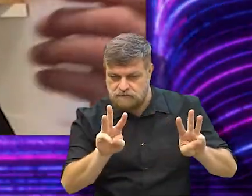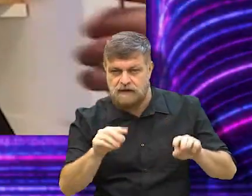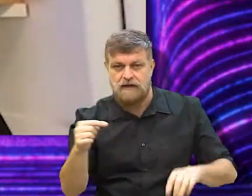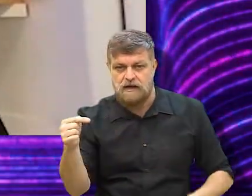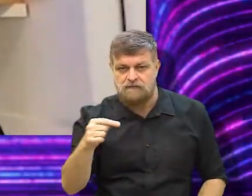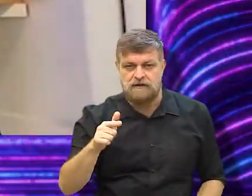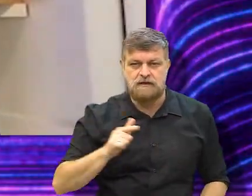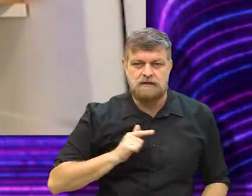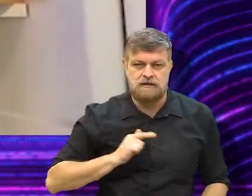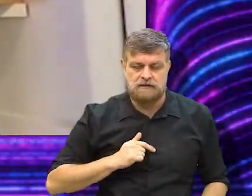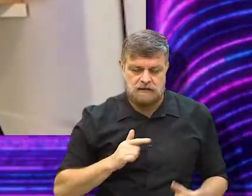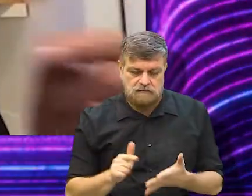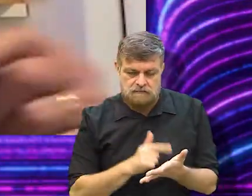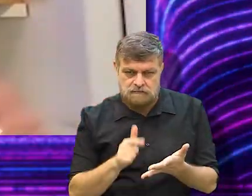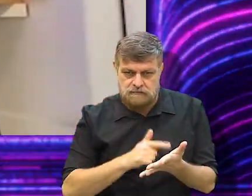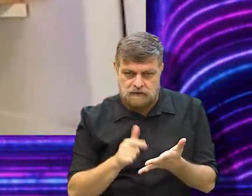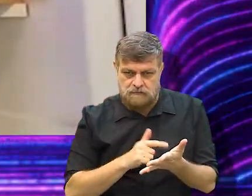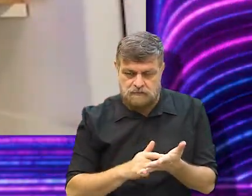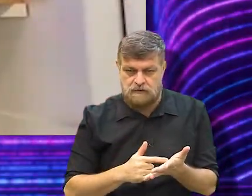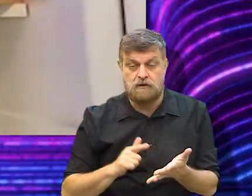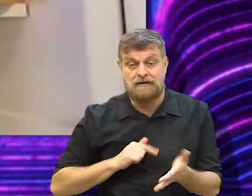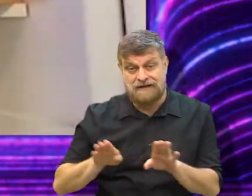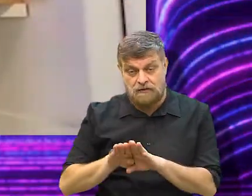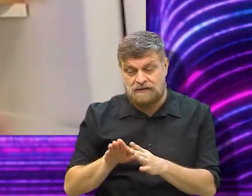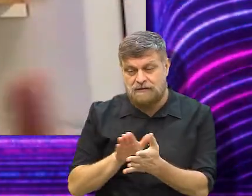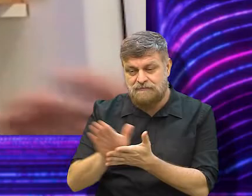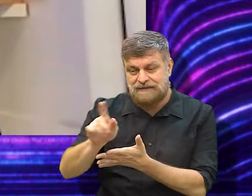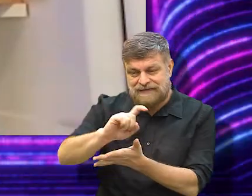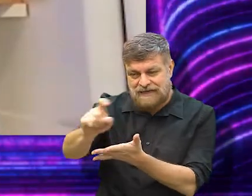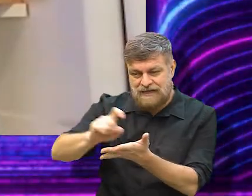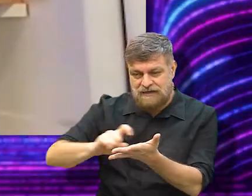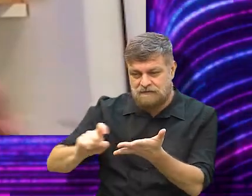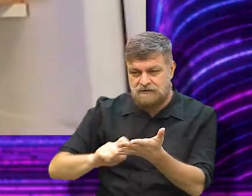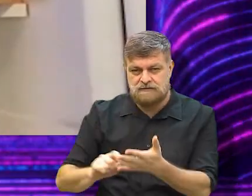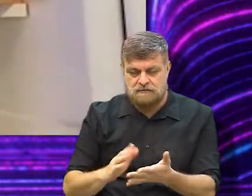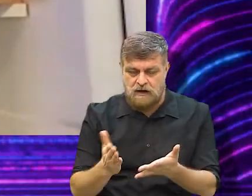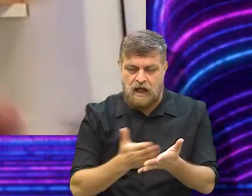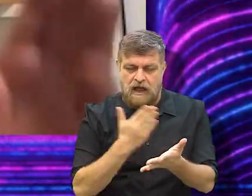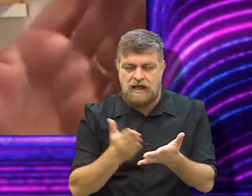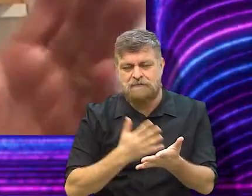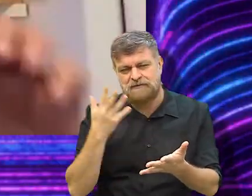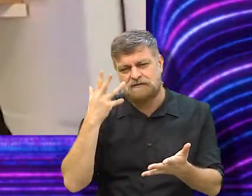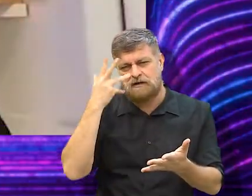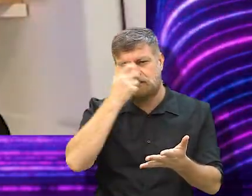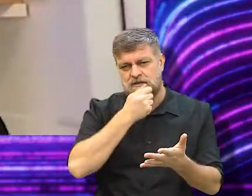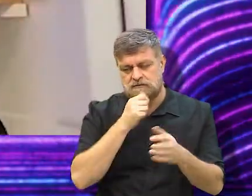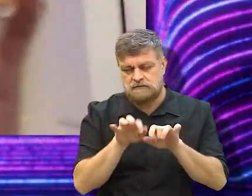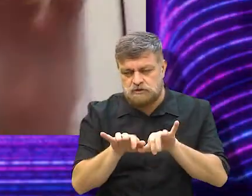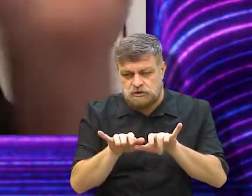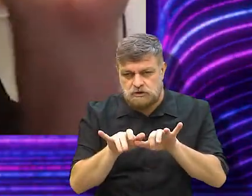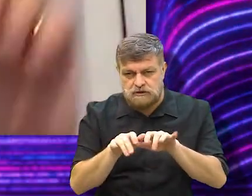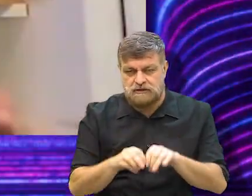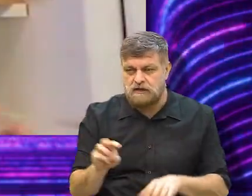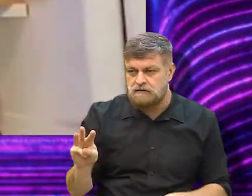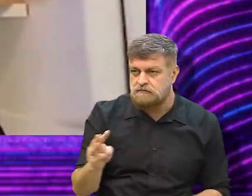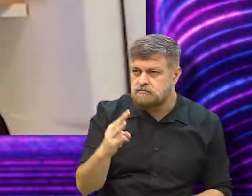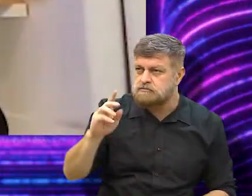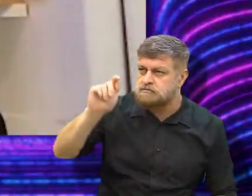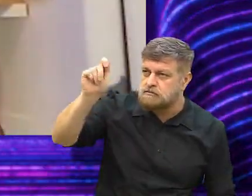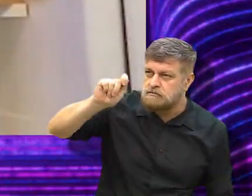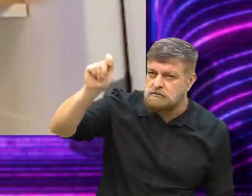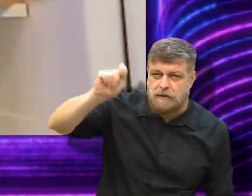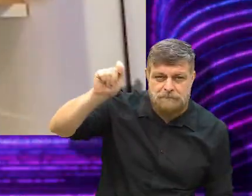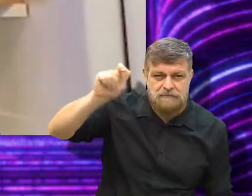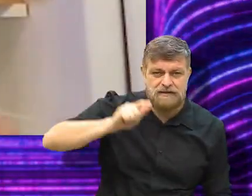tanto em e-book quanto em impresso. A capa é lindíssima, vocês podem digitar lá o Vôo da Cripa, vocês vão ver que